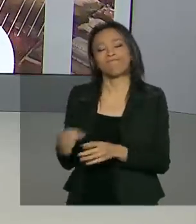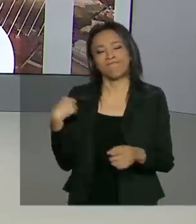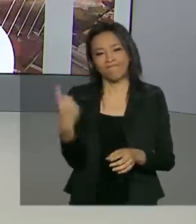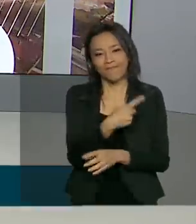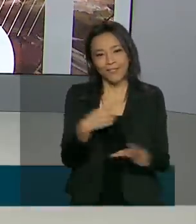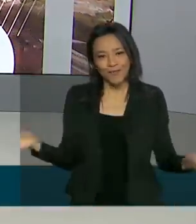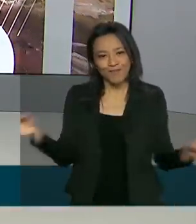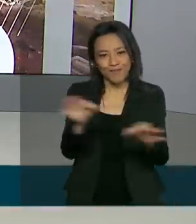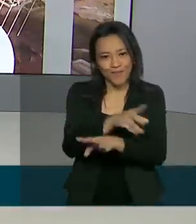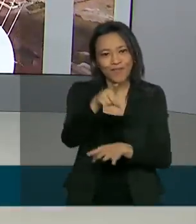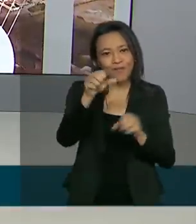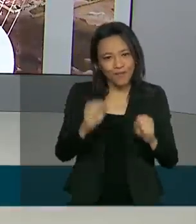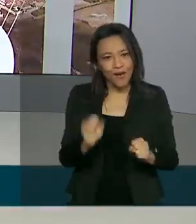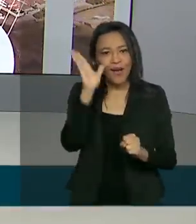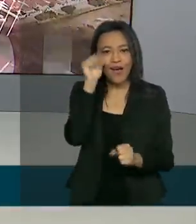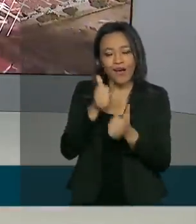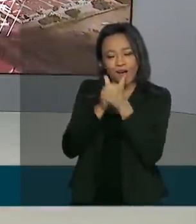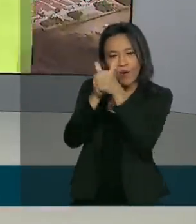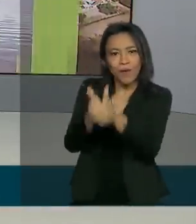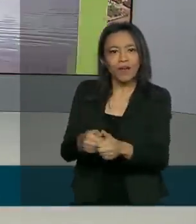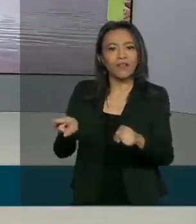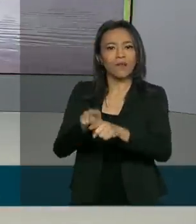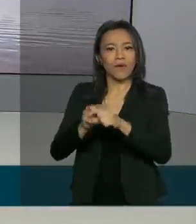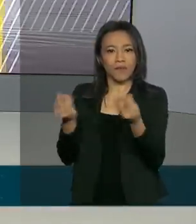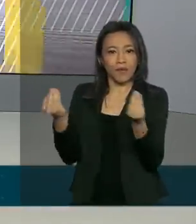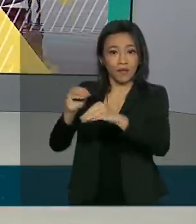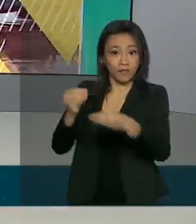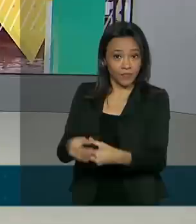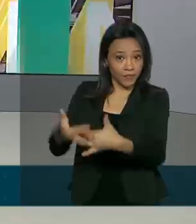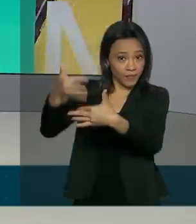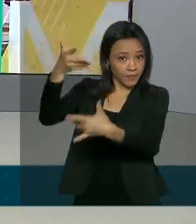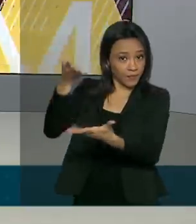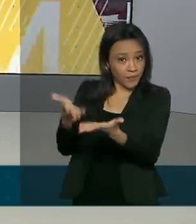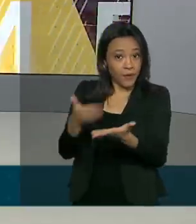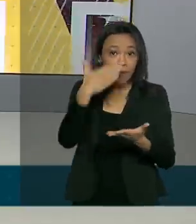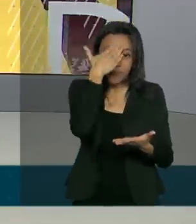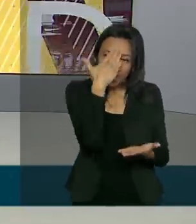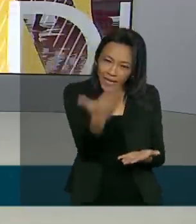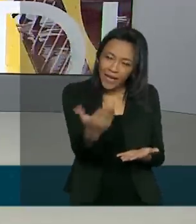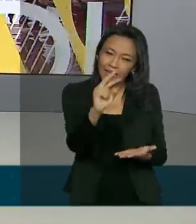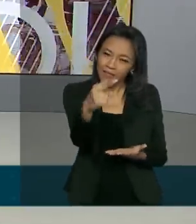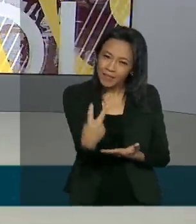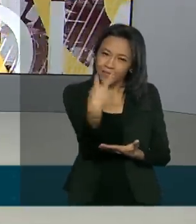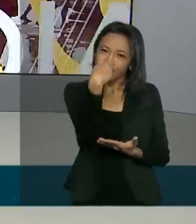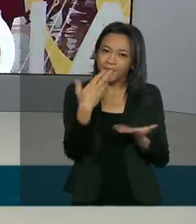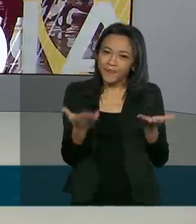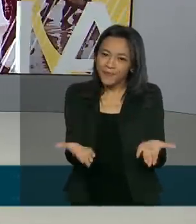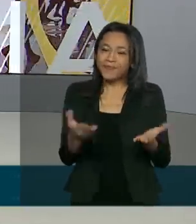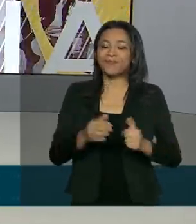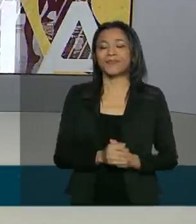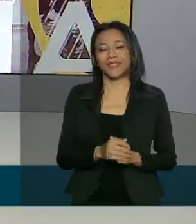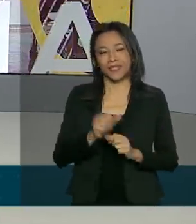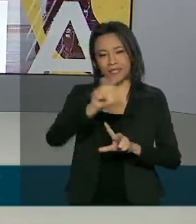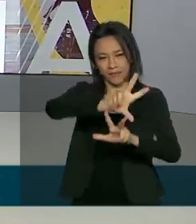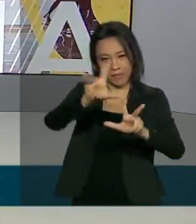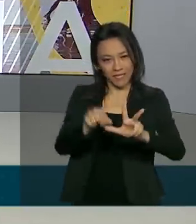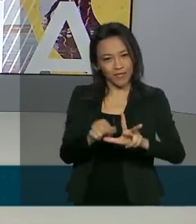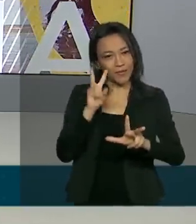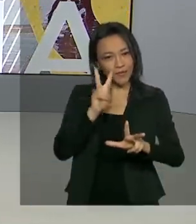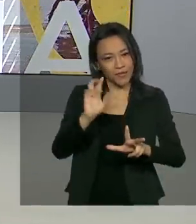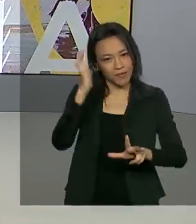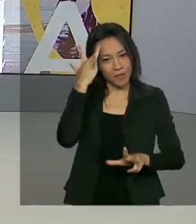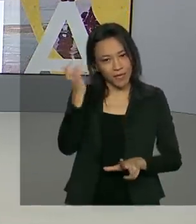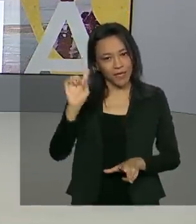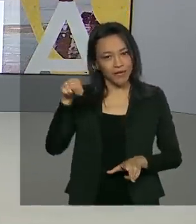Dia fica por aqui. Você pode nos acompanhar também pelas redes sociais. Obrigada pela sua audiência, pela sua companhia aqui na TV Brasil. Nos vemos